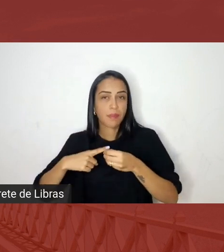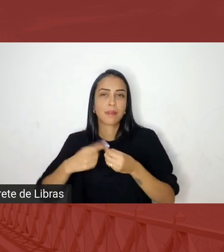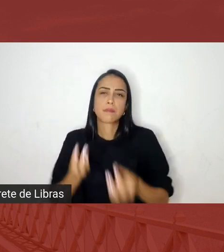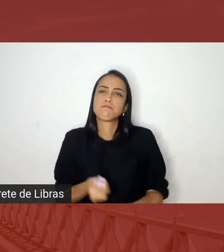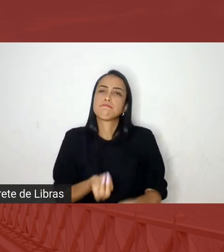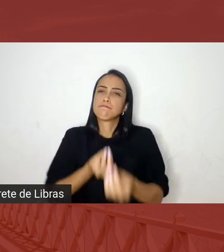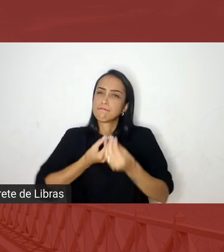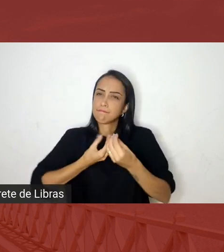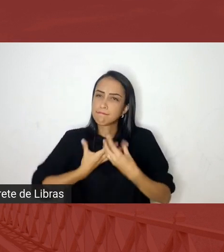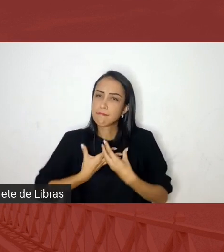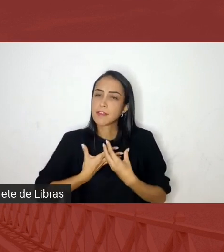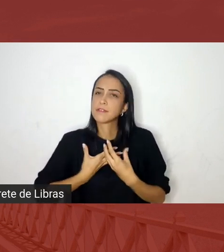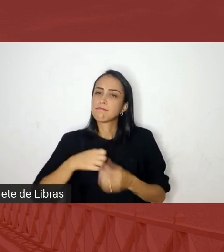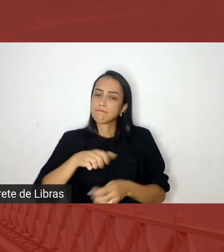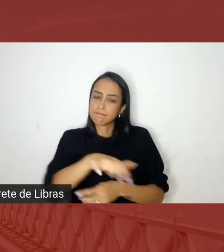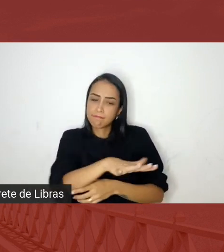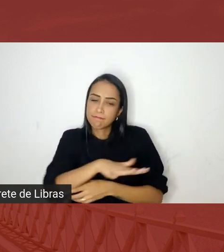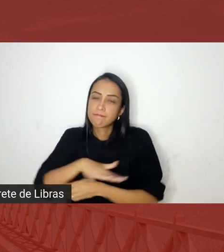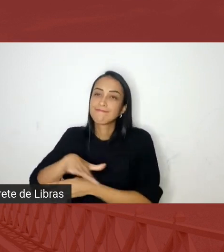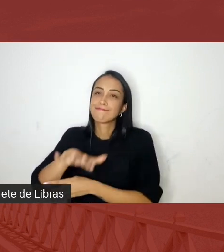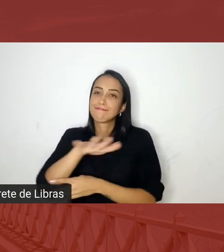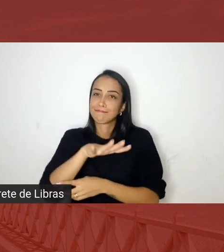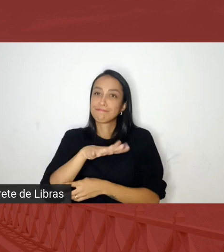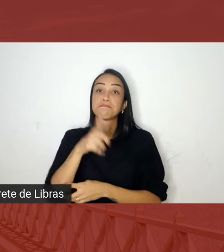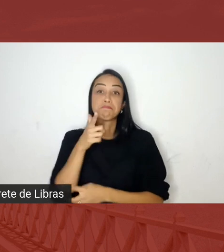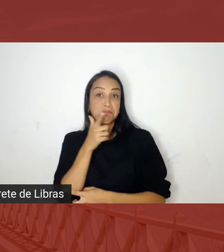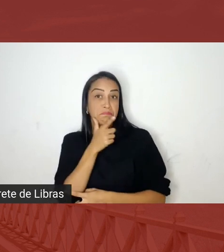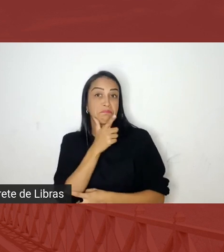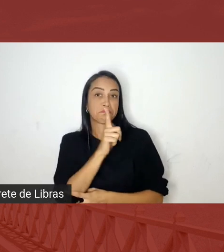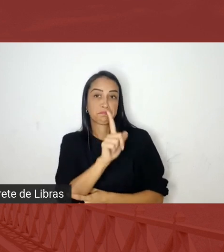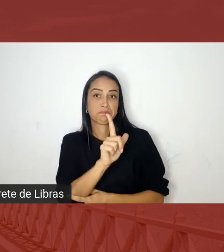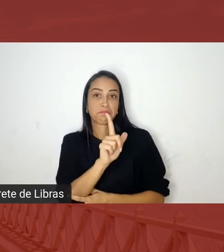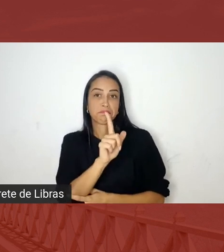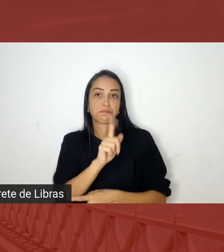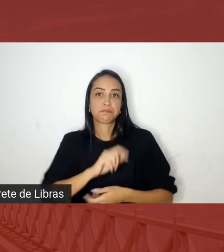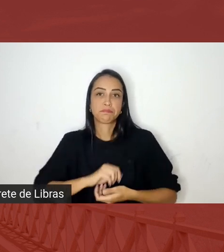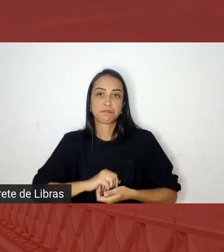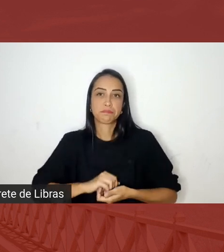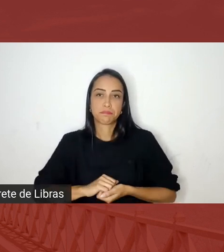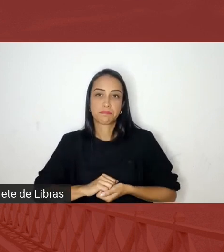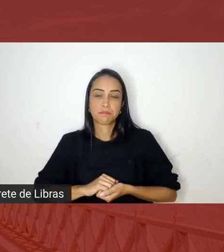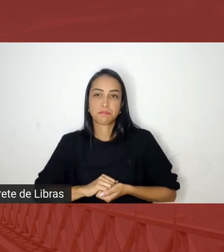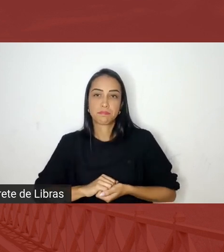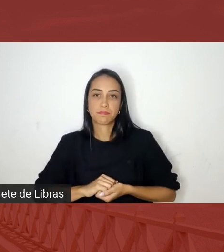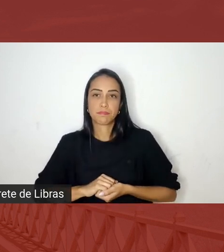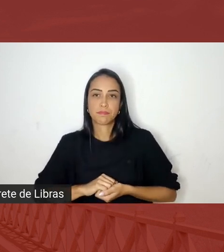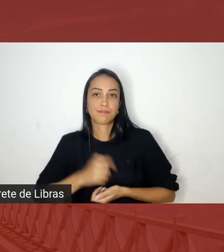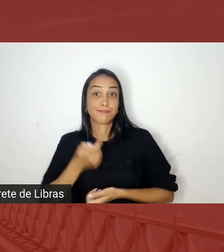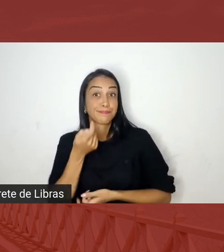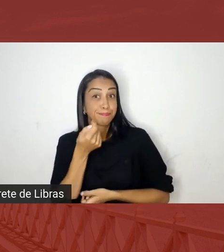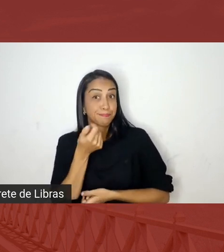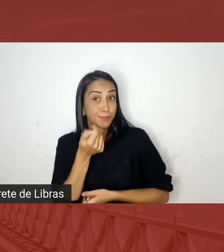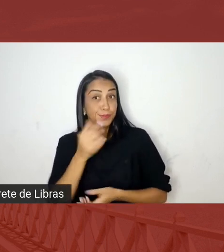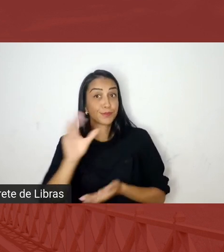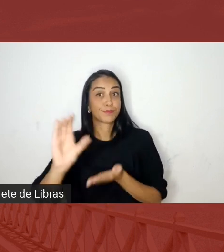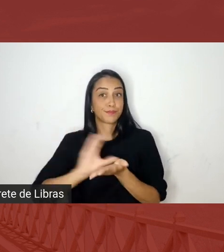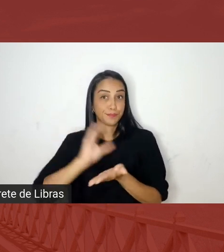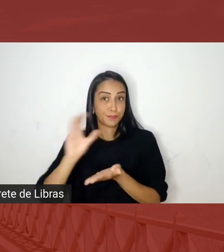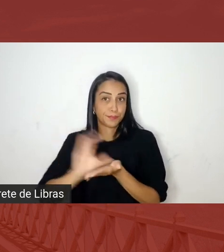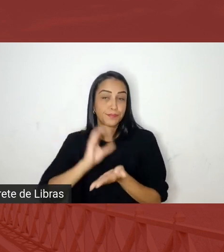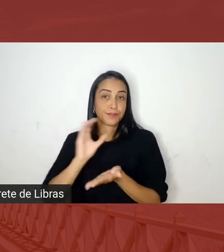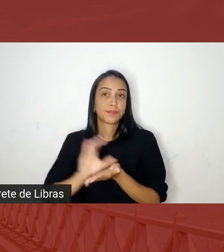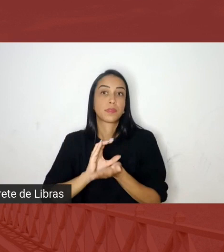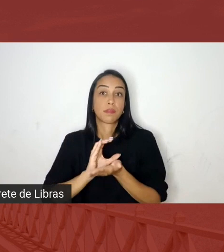nós conseguimos é com pouco recurso que nós temos valorizar